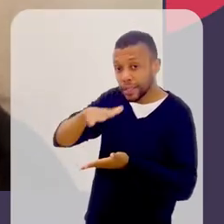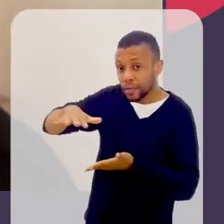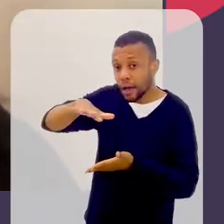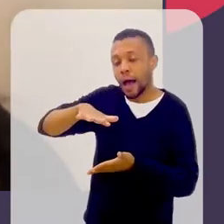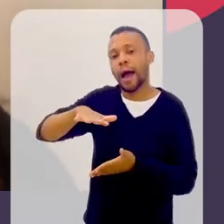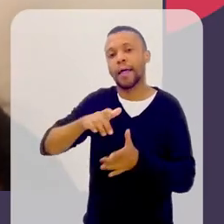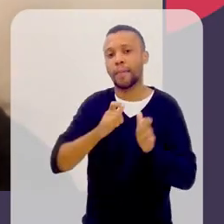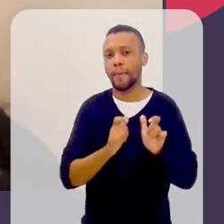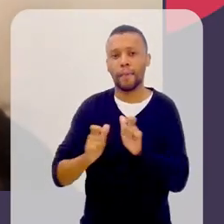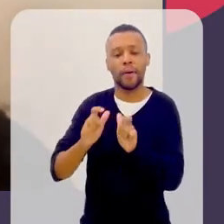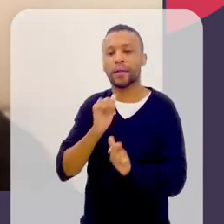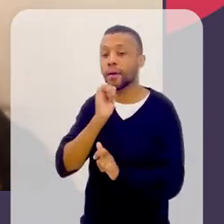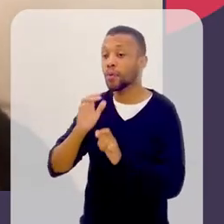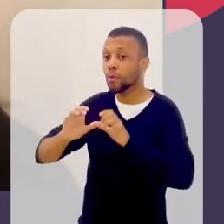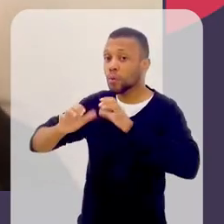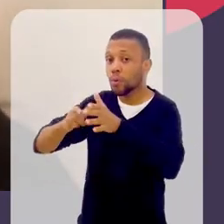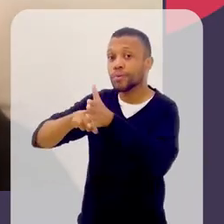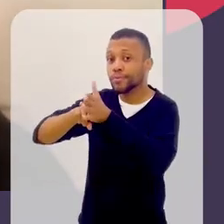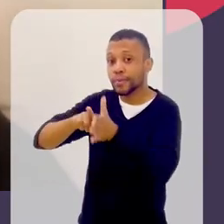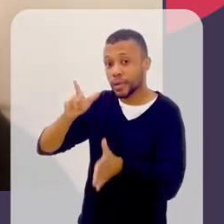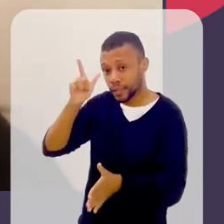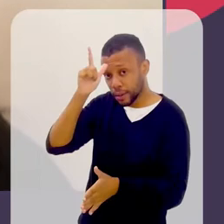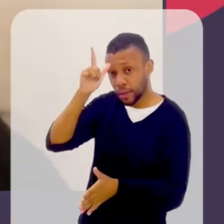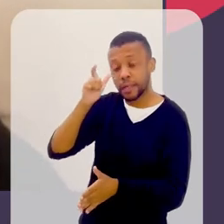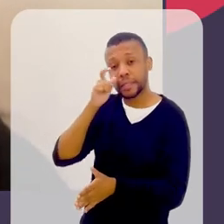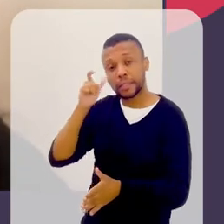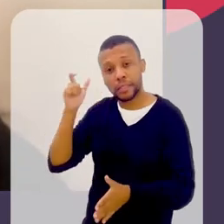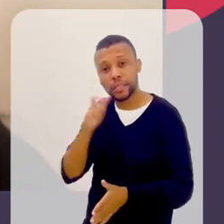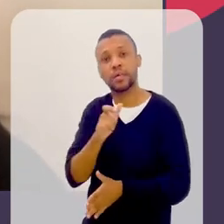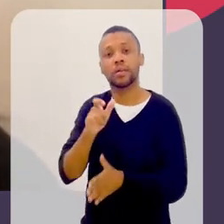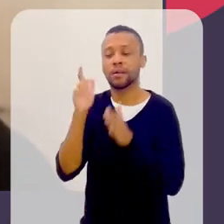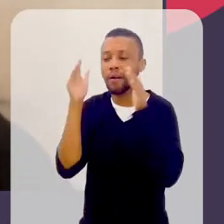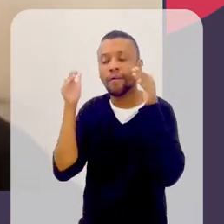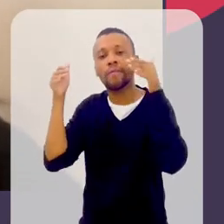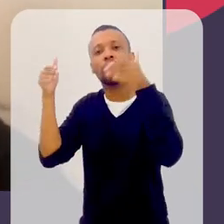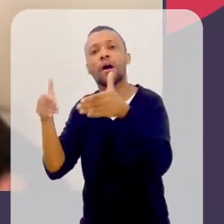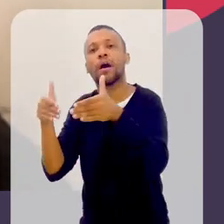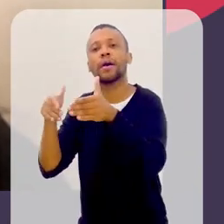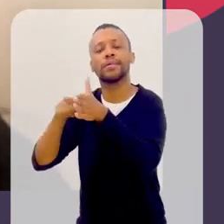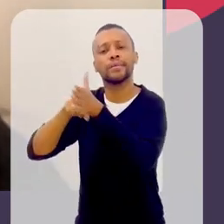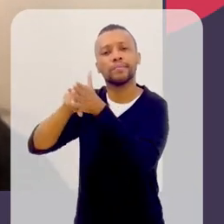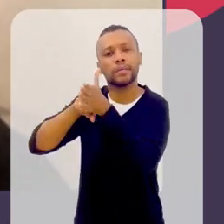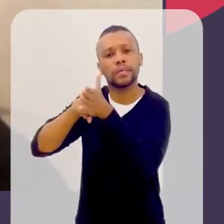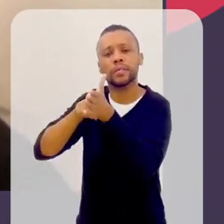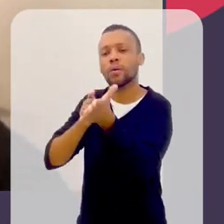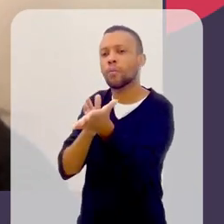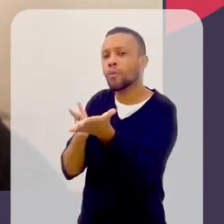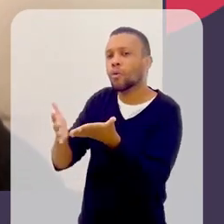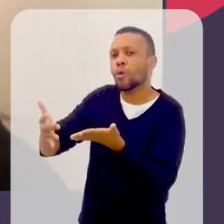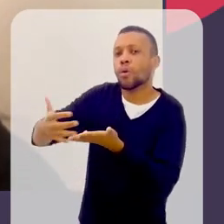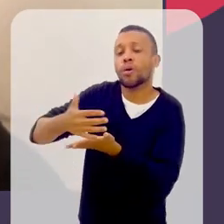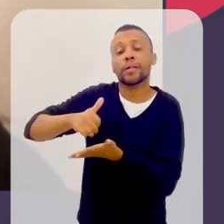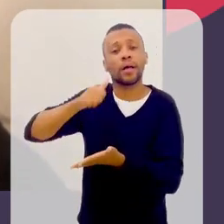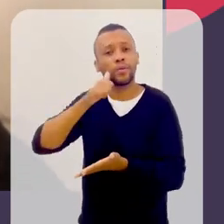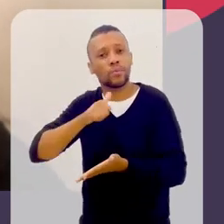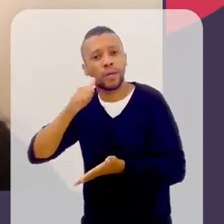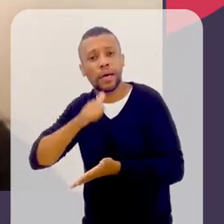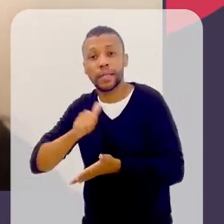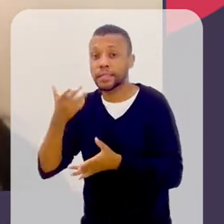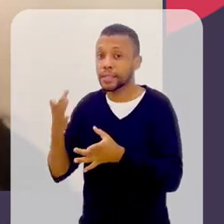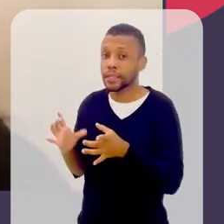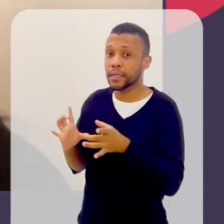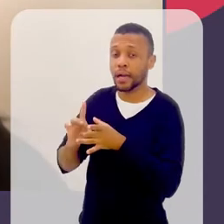o grupo de pesquisa da Alemanha se interessa e foca no resgate das